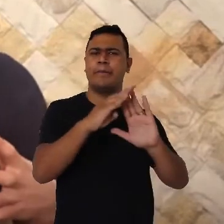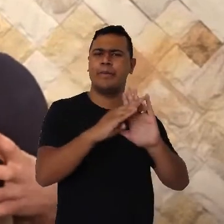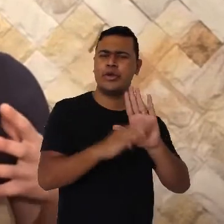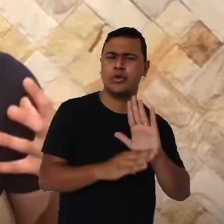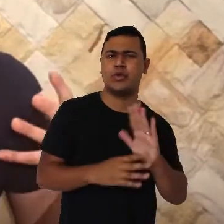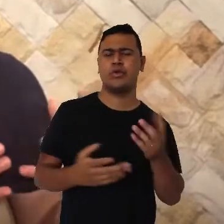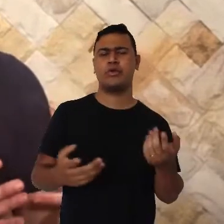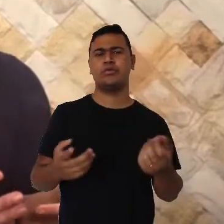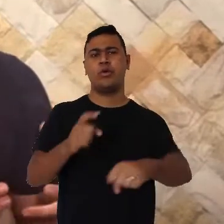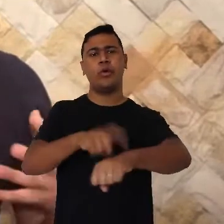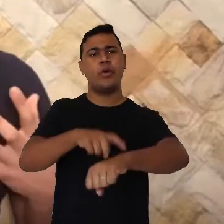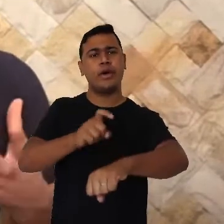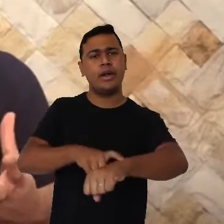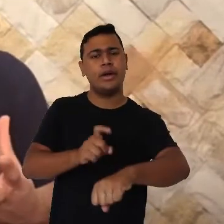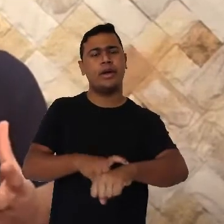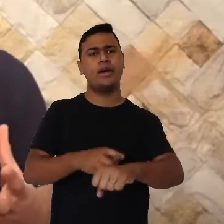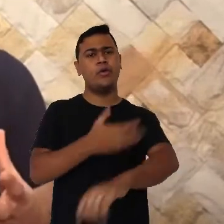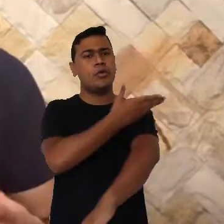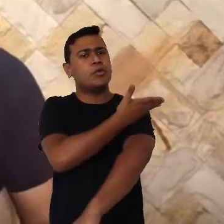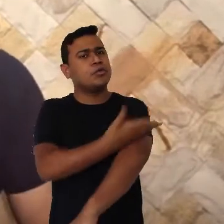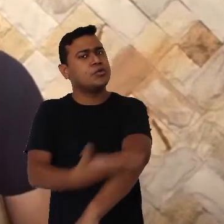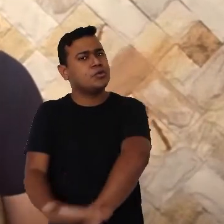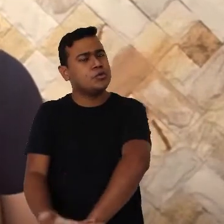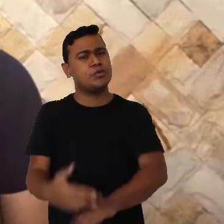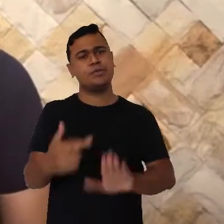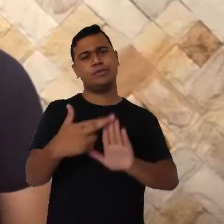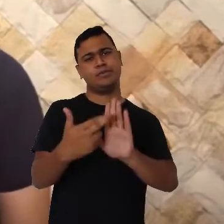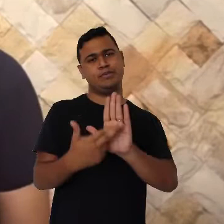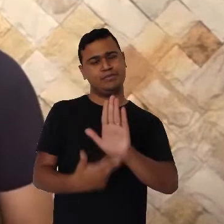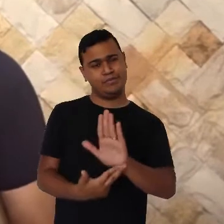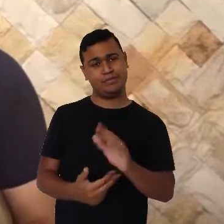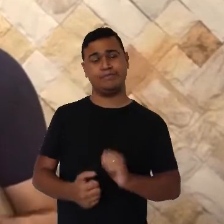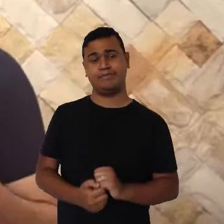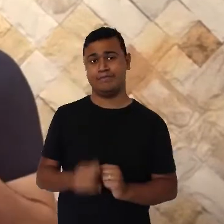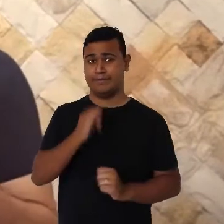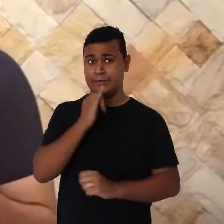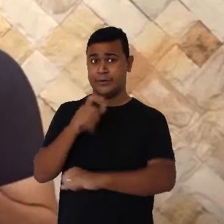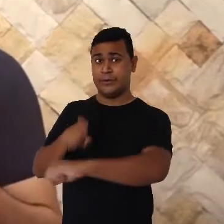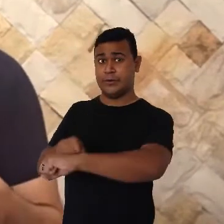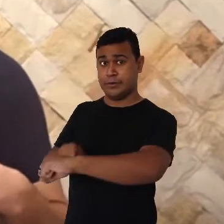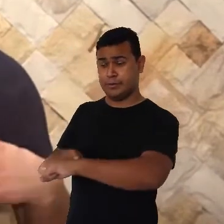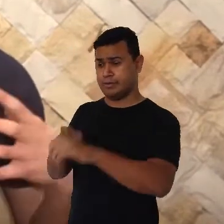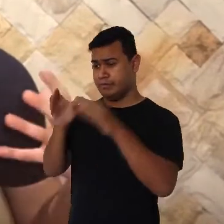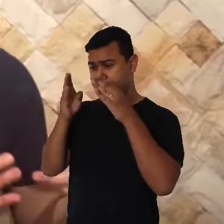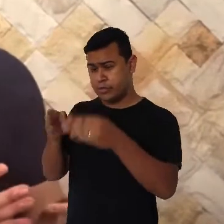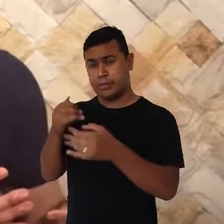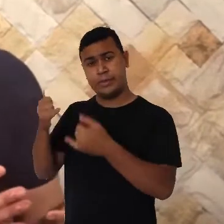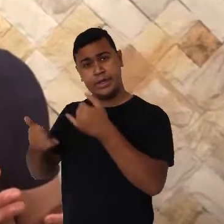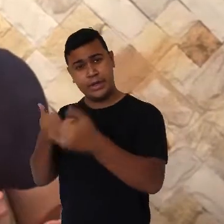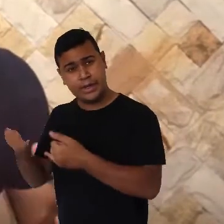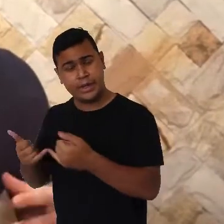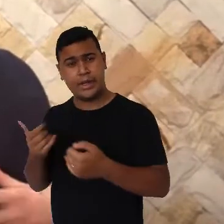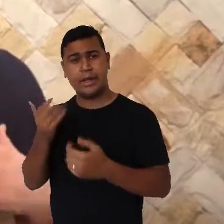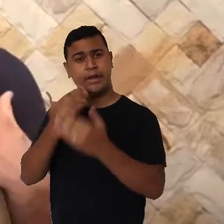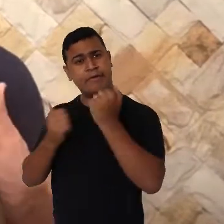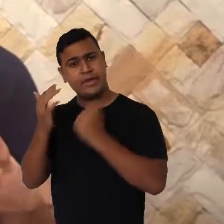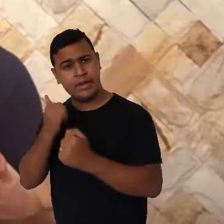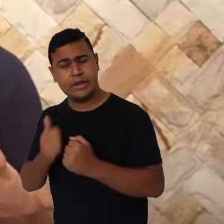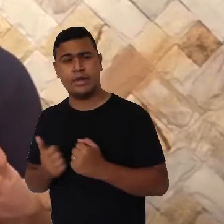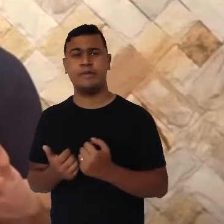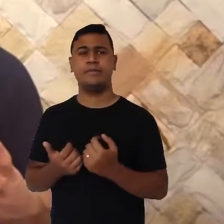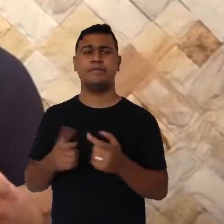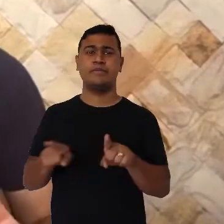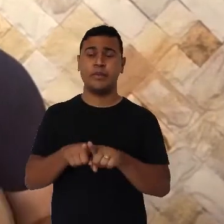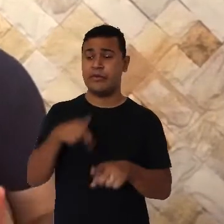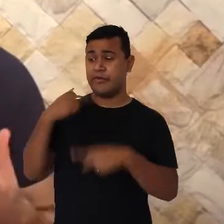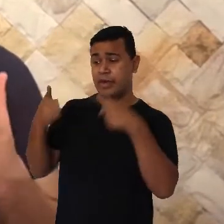horários e costumes na rotina, tendo horas específicas de brincadeira e de refeições, e falando sobre o que